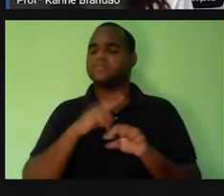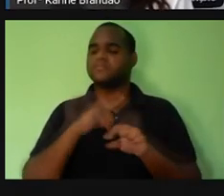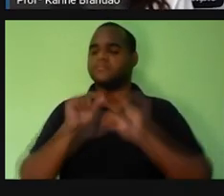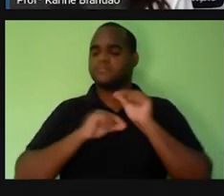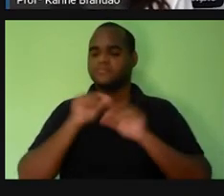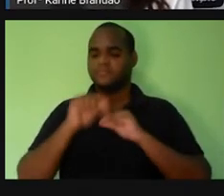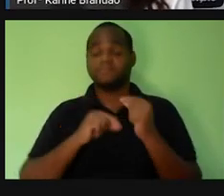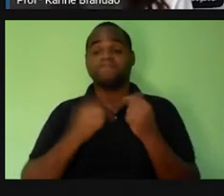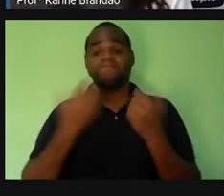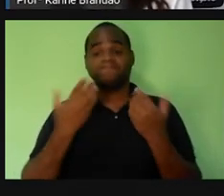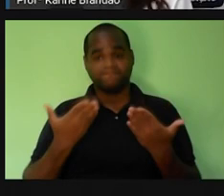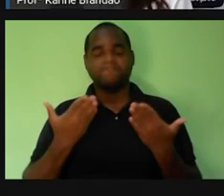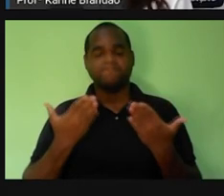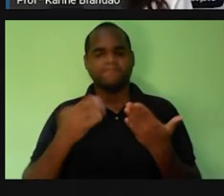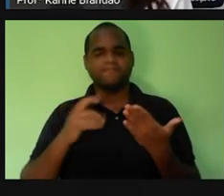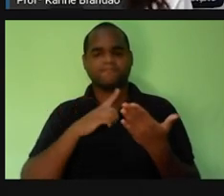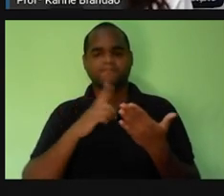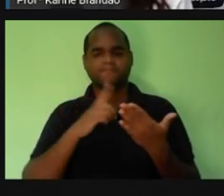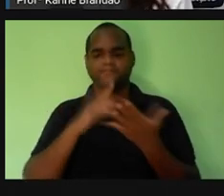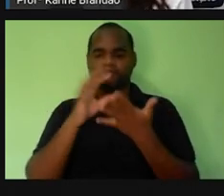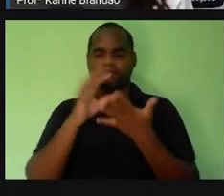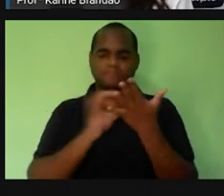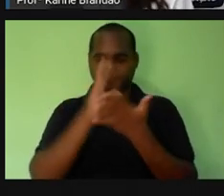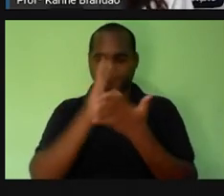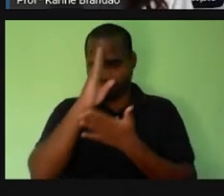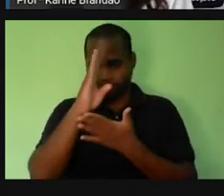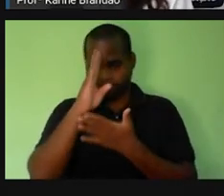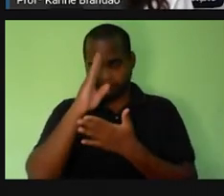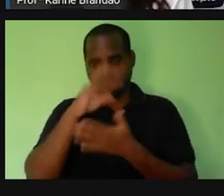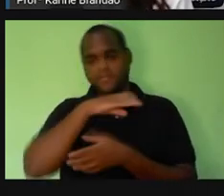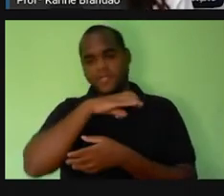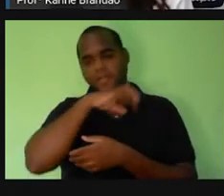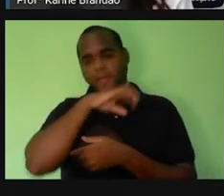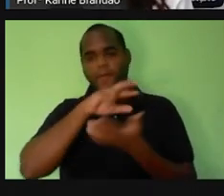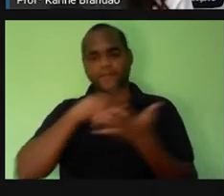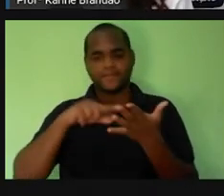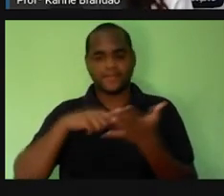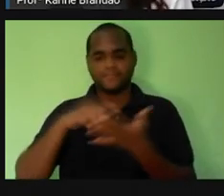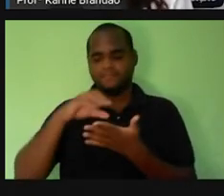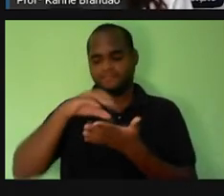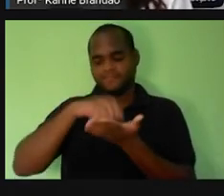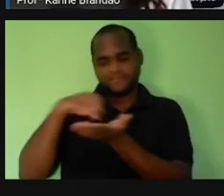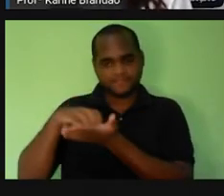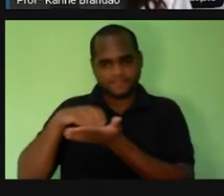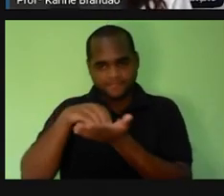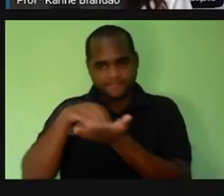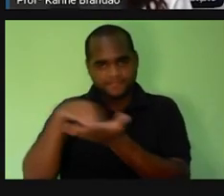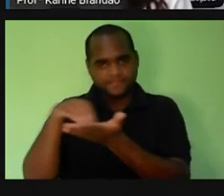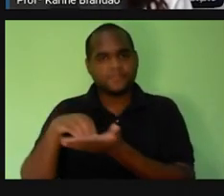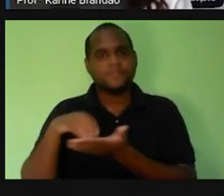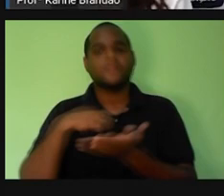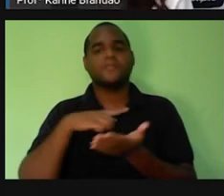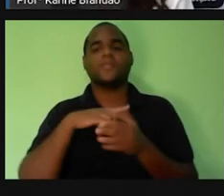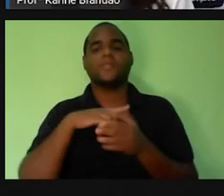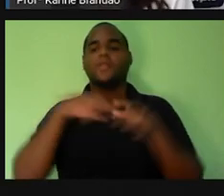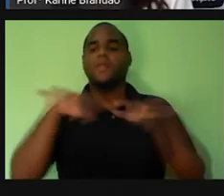exclusivas de uma célula animal, como, por exemplo, centríolos, que auxiliam na divisão celular. E